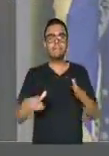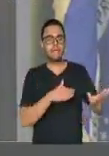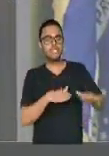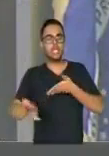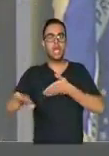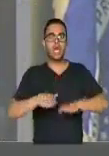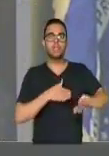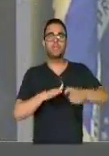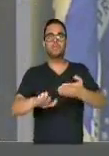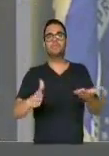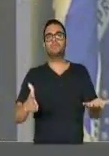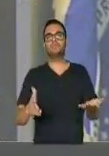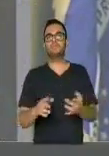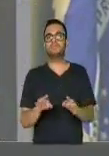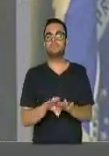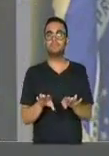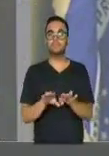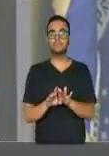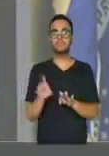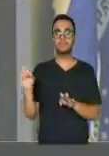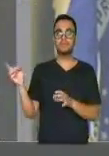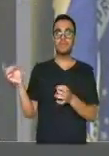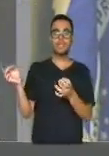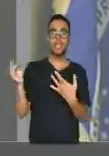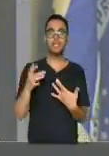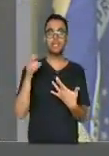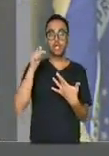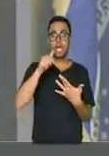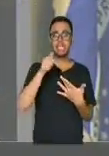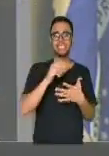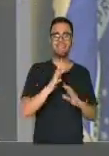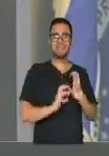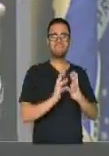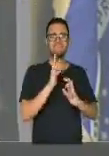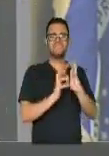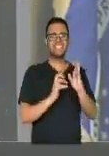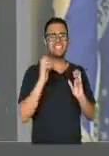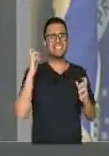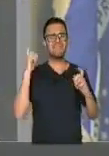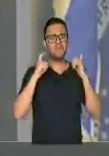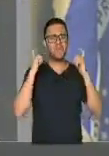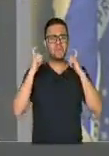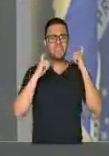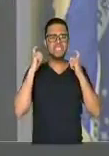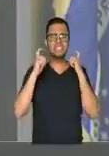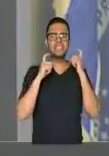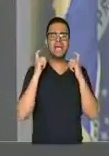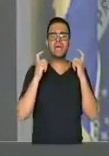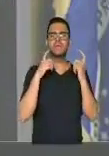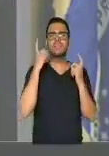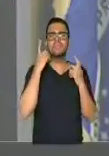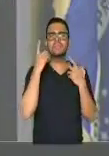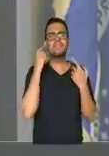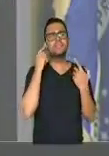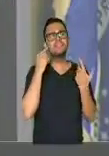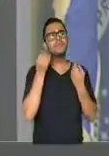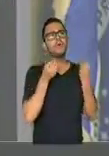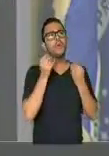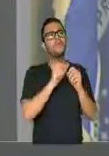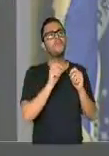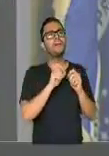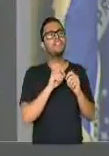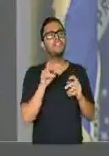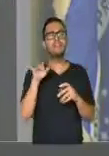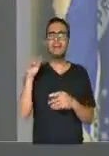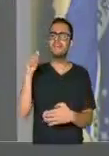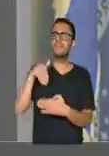além de tudo, deixou uma briga aqui, uma preocupação dos deputados, como que nós vamos fazer, se